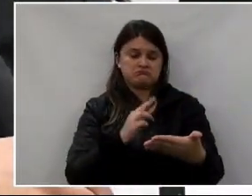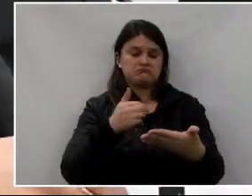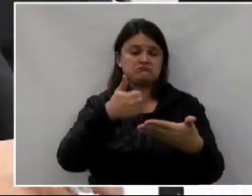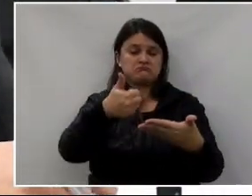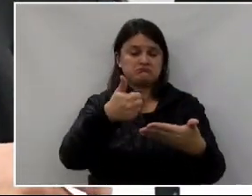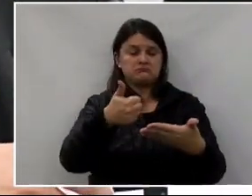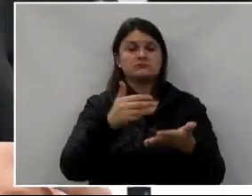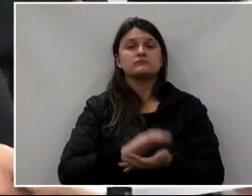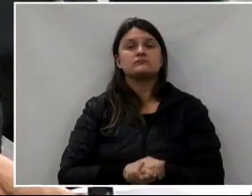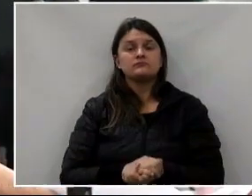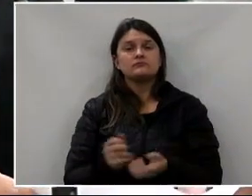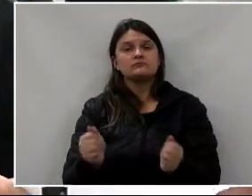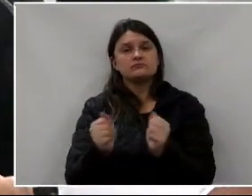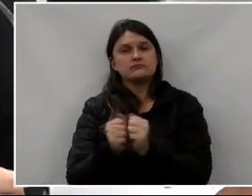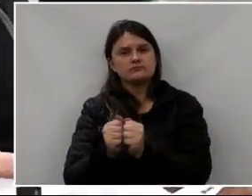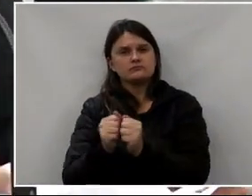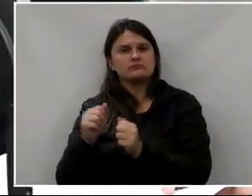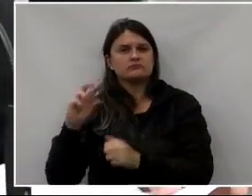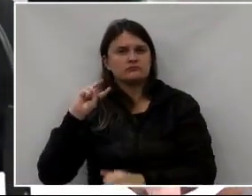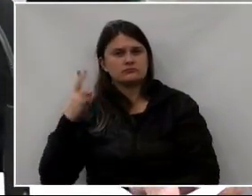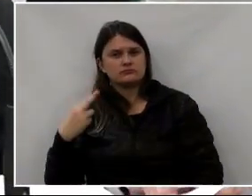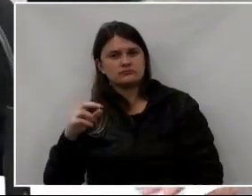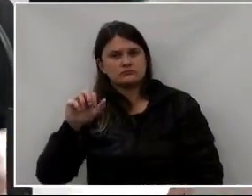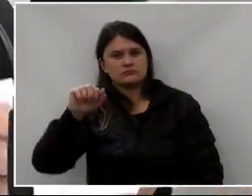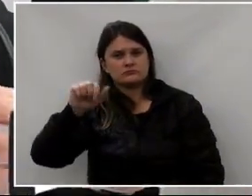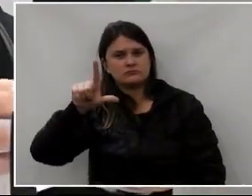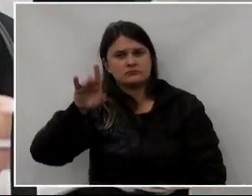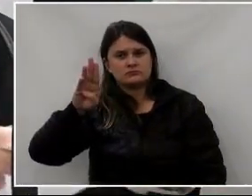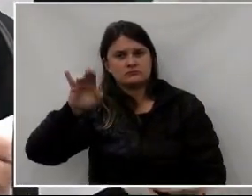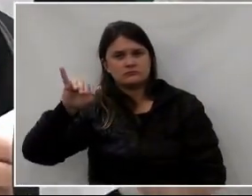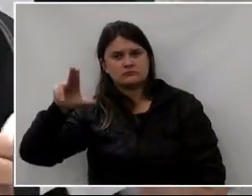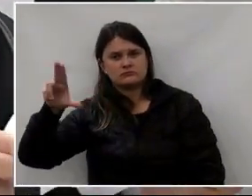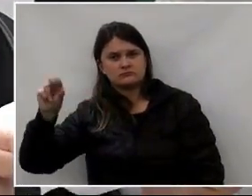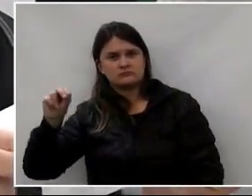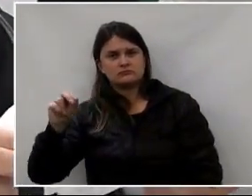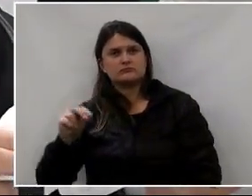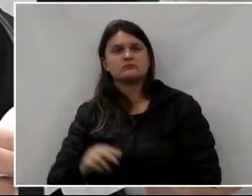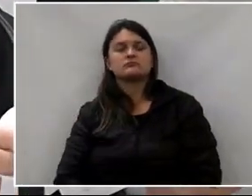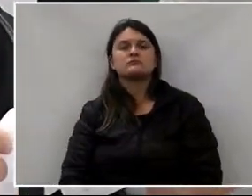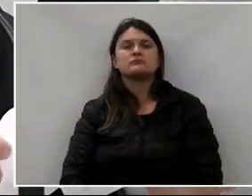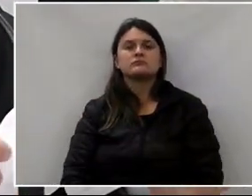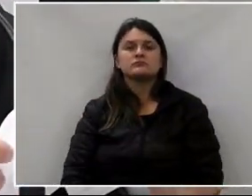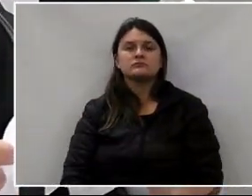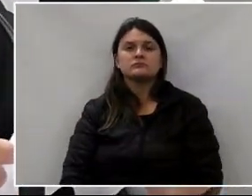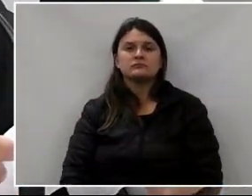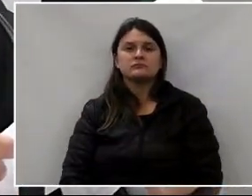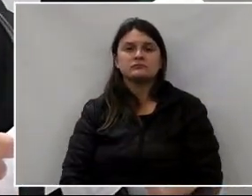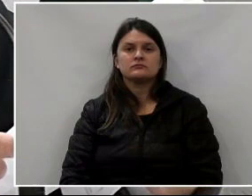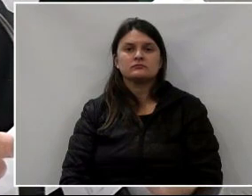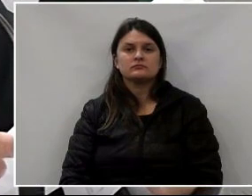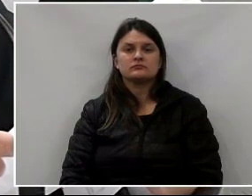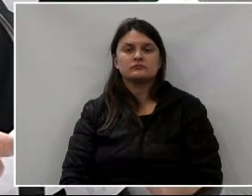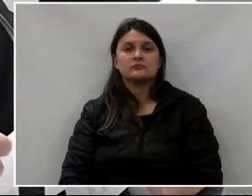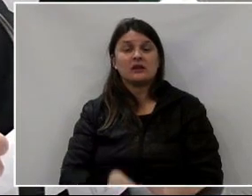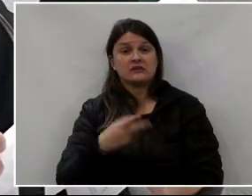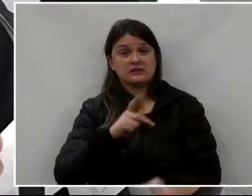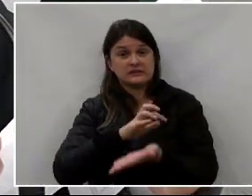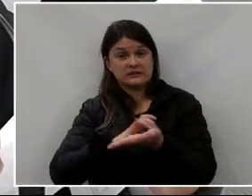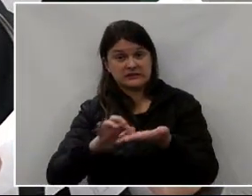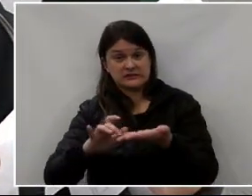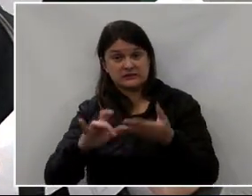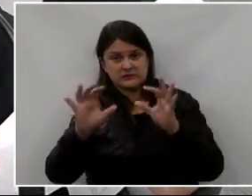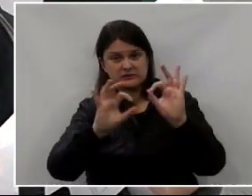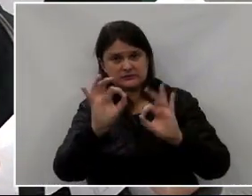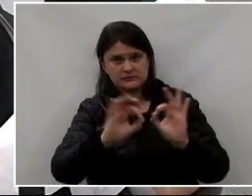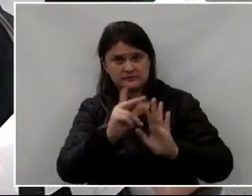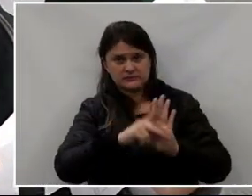positiva junto com o Albino, onde nós recebemos a resposta de que a secretaria de